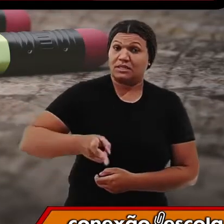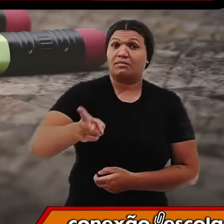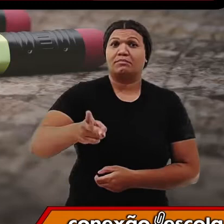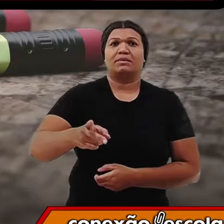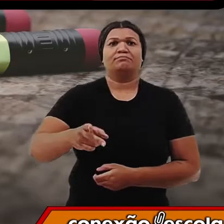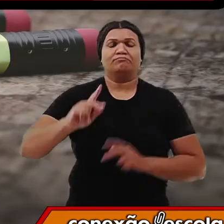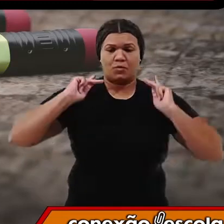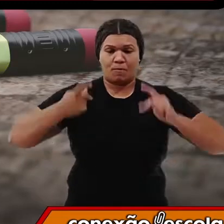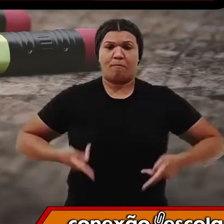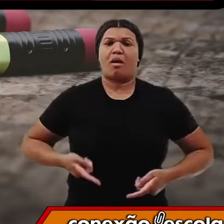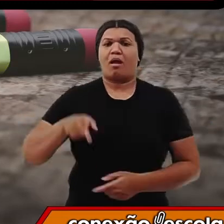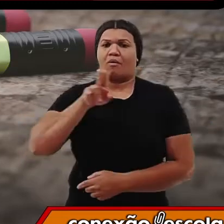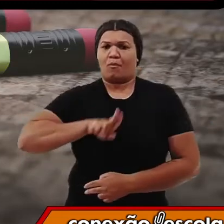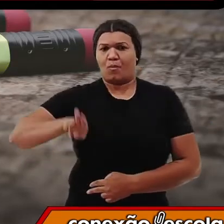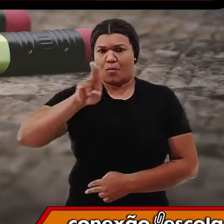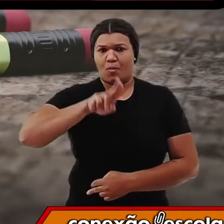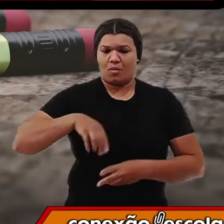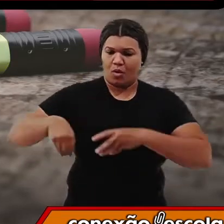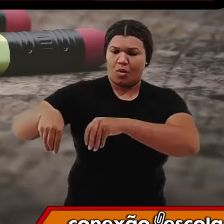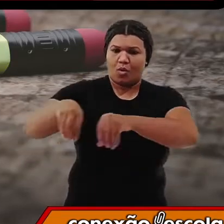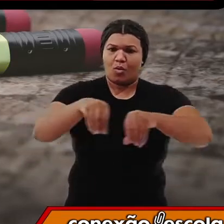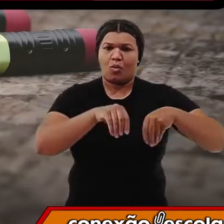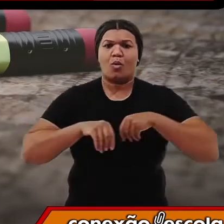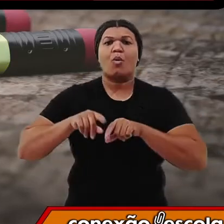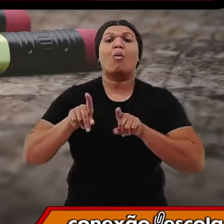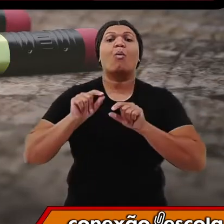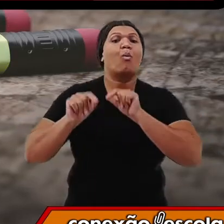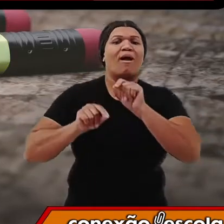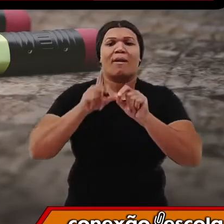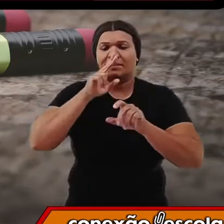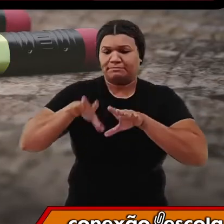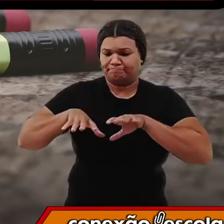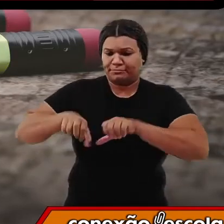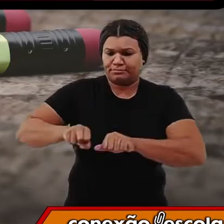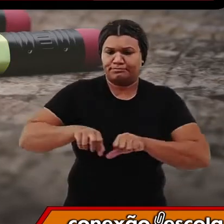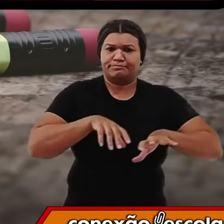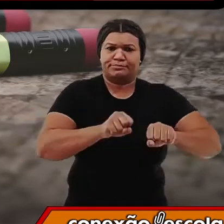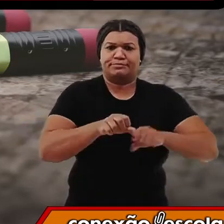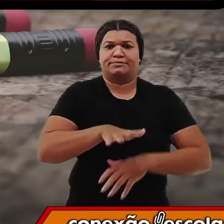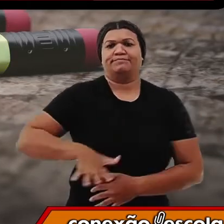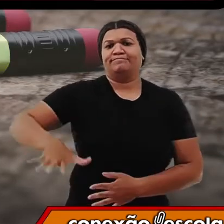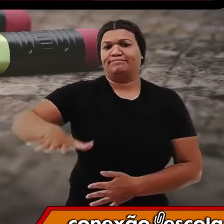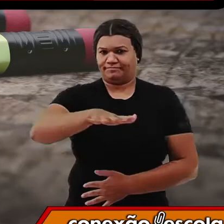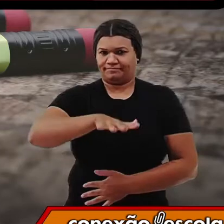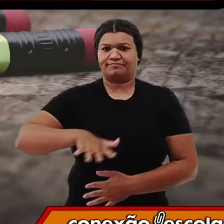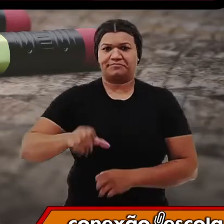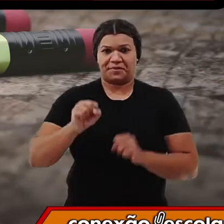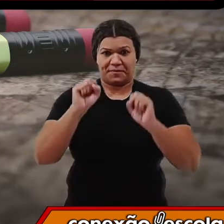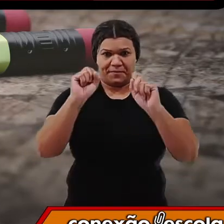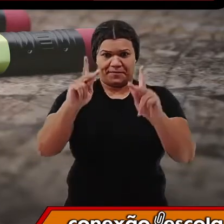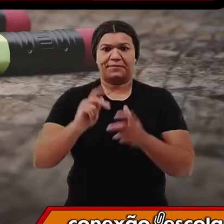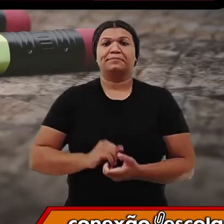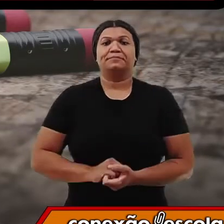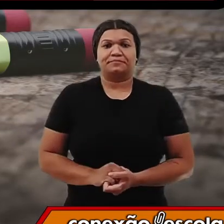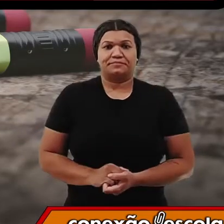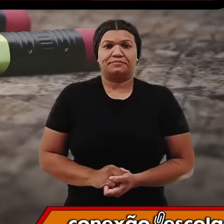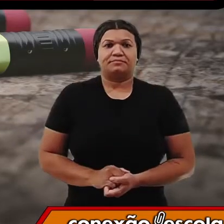utiliza o solo, ele está, por sua vez, se apropriando daquele espaço. Tranquilão? Meus amigos,